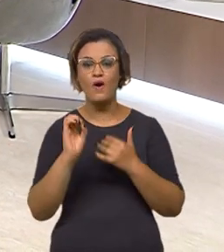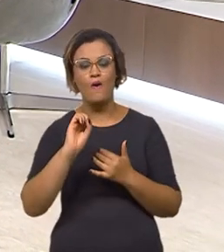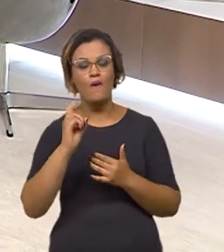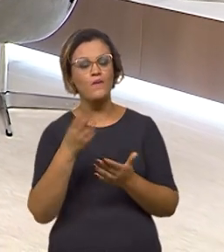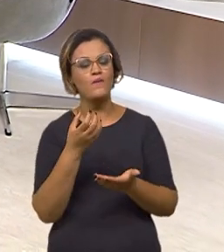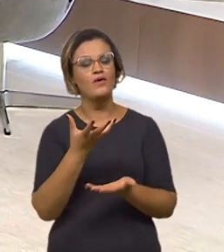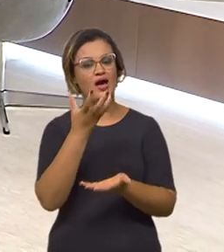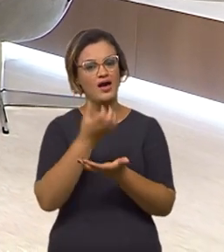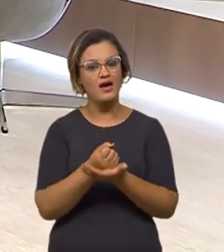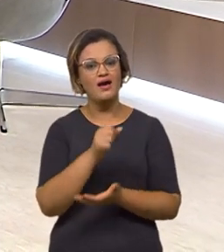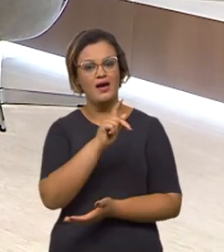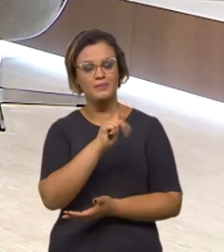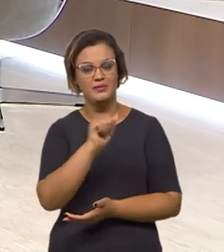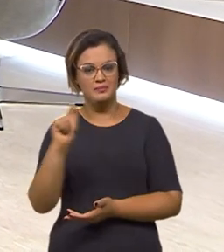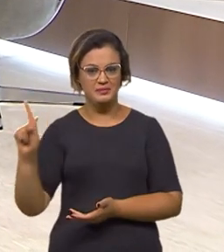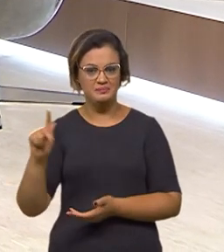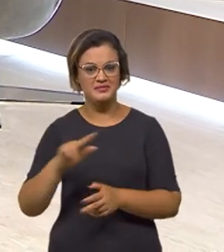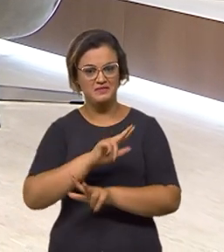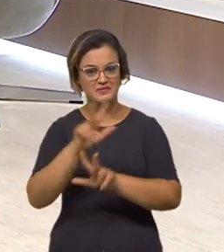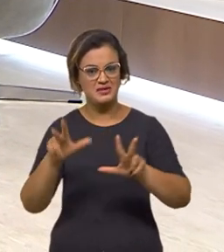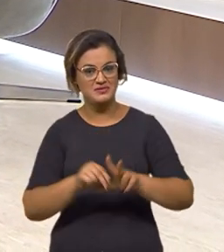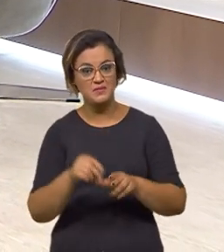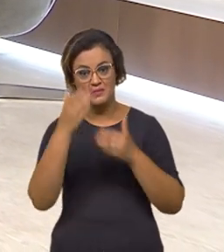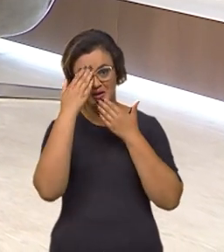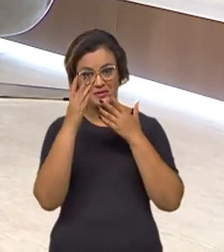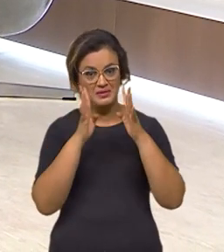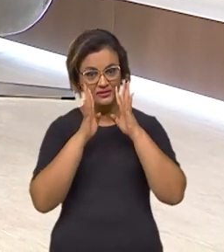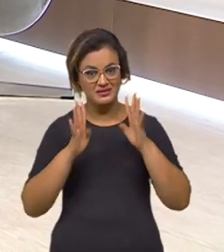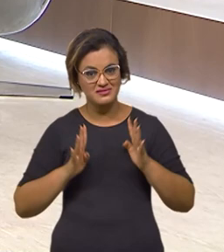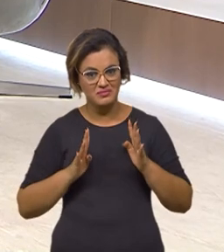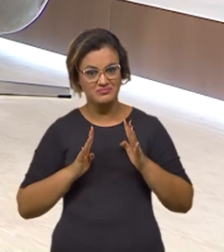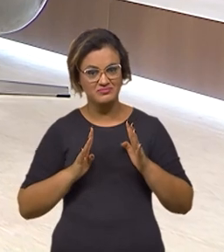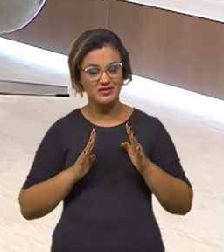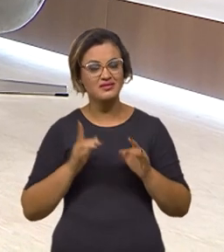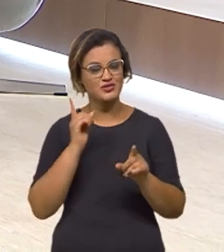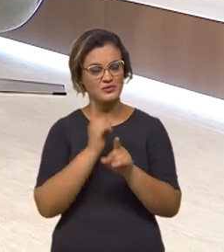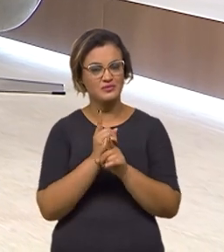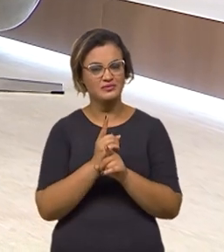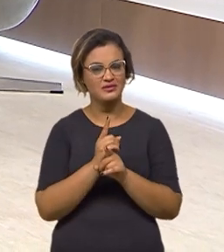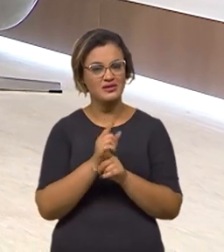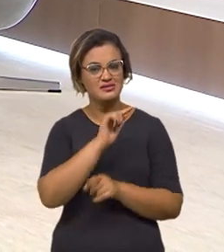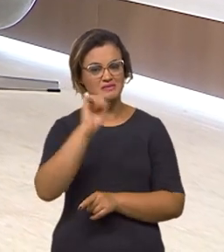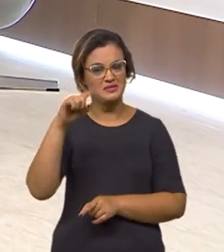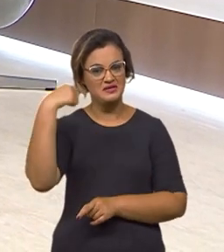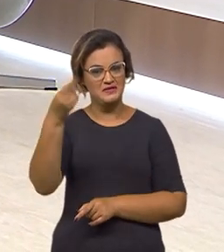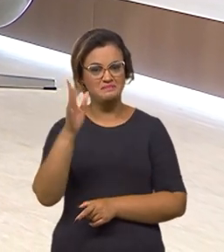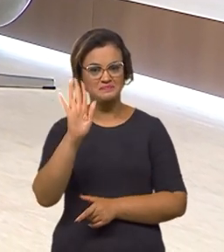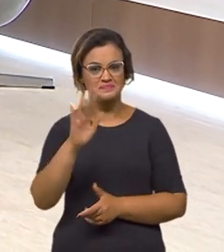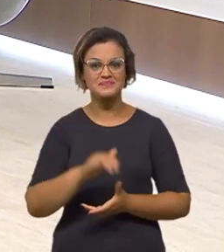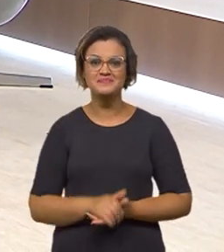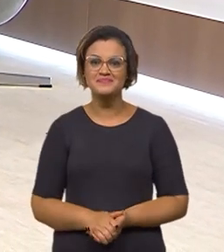baixe o TV Brasil Play. Obrigado pela companhia. E o Brasil continua em pauta aqui na TV Brasil.